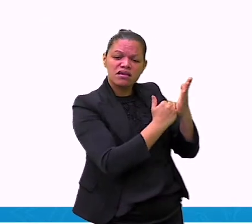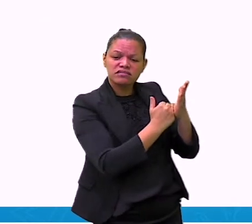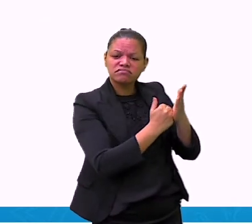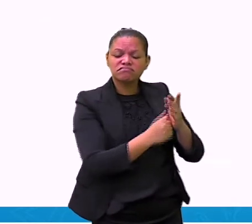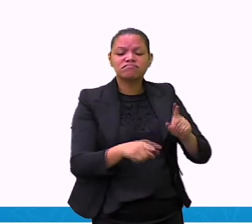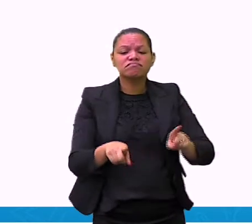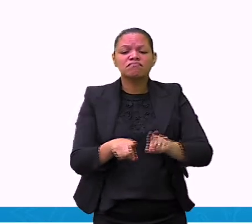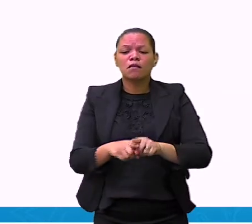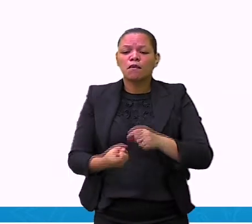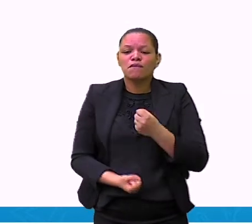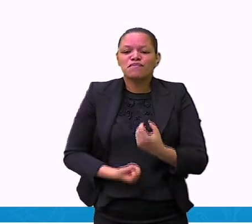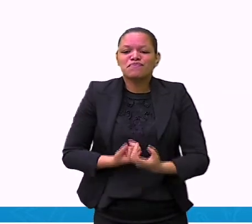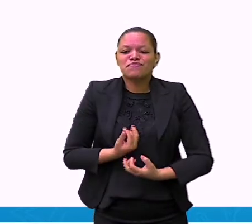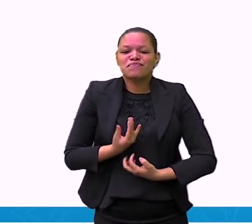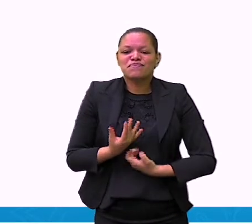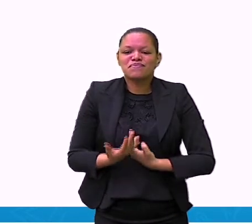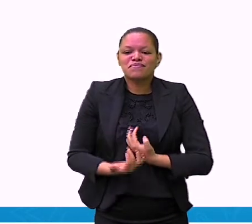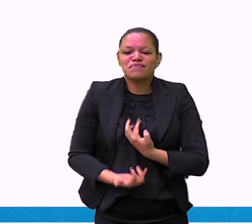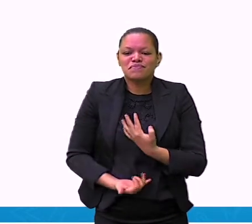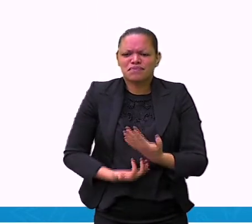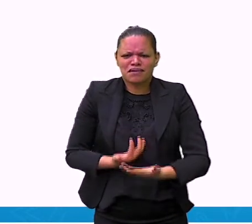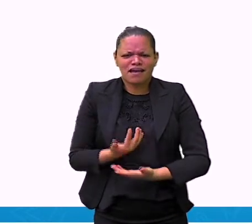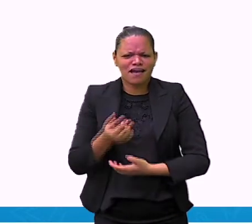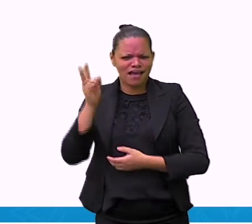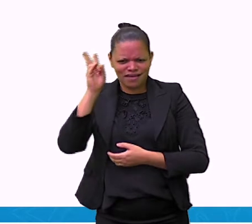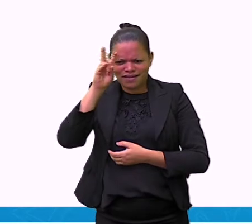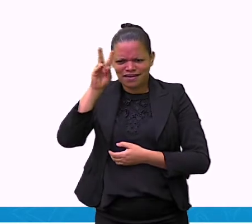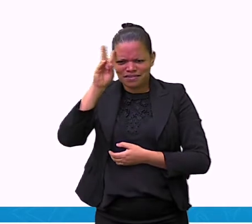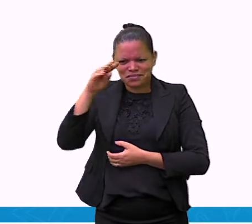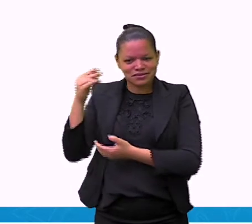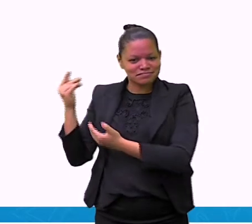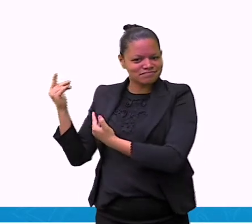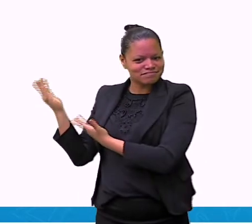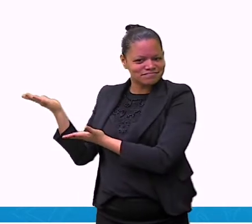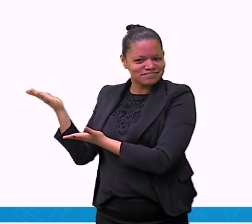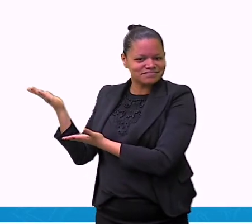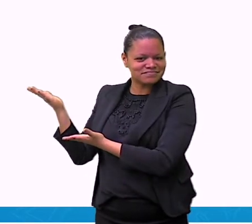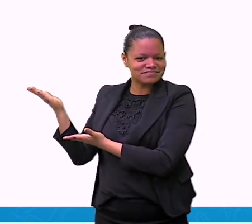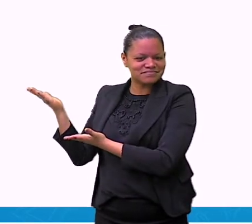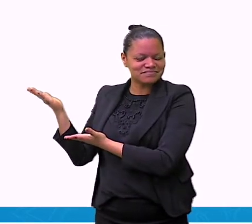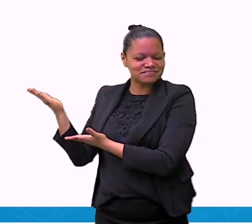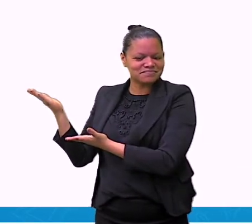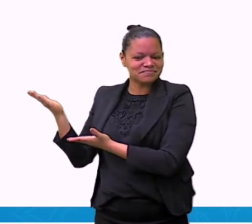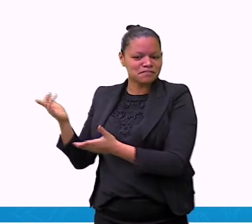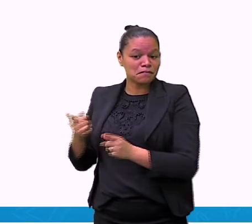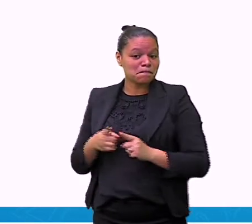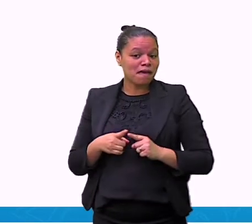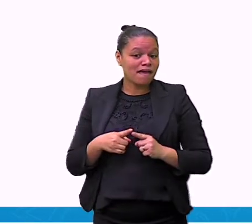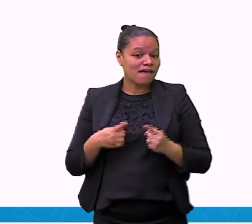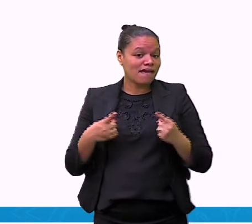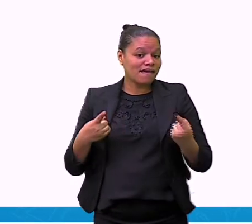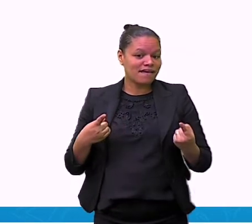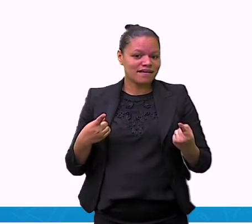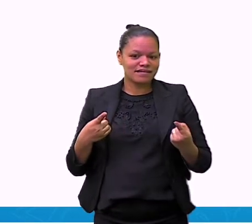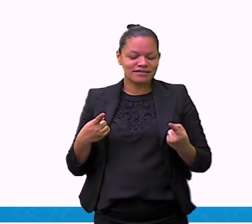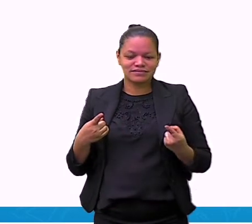Não é isso mesmo? Então, a foto, legenda,